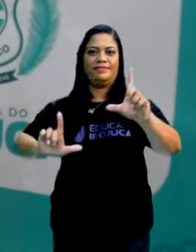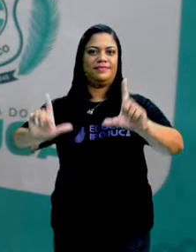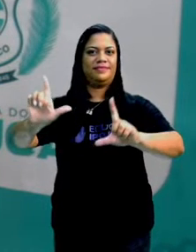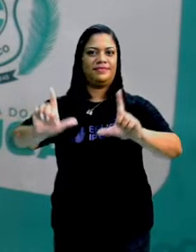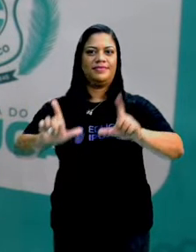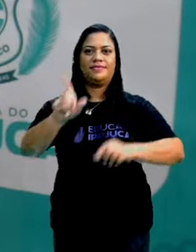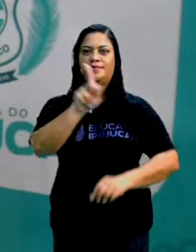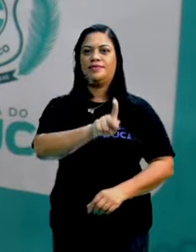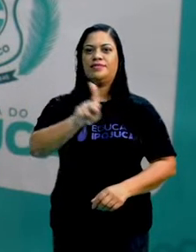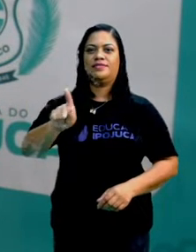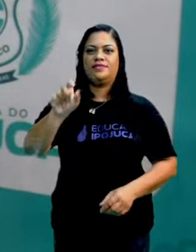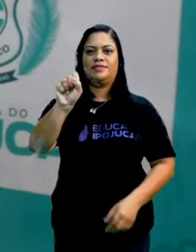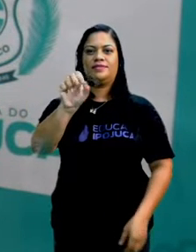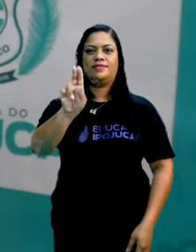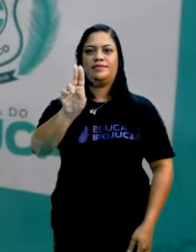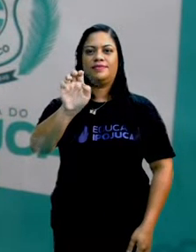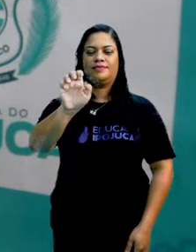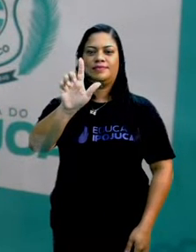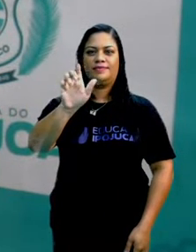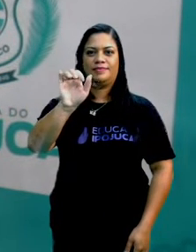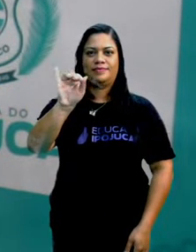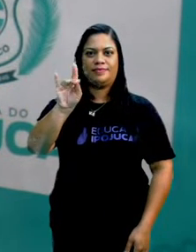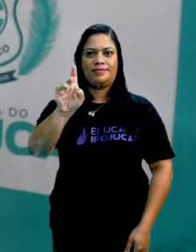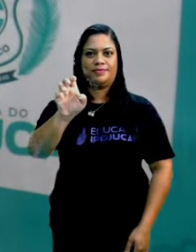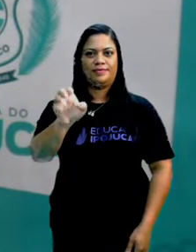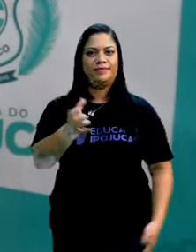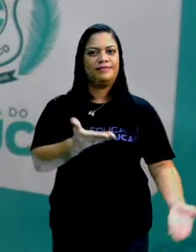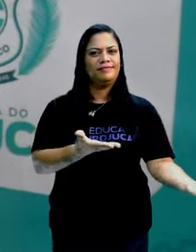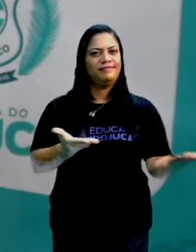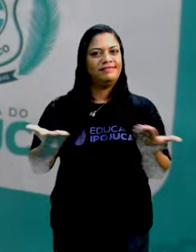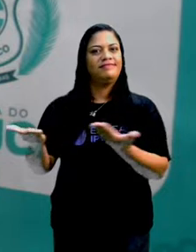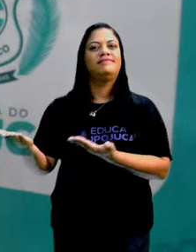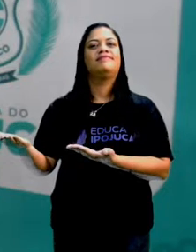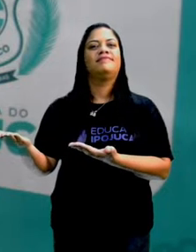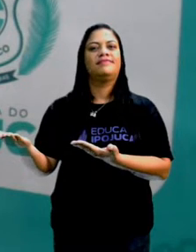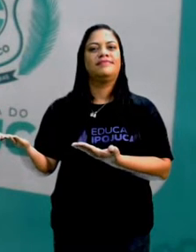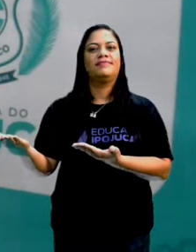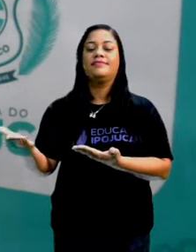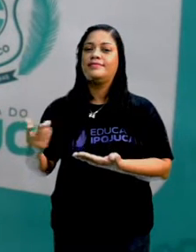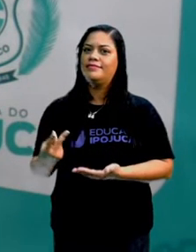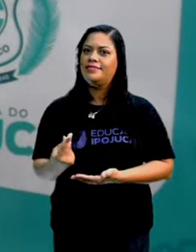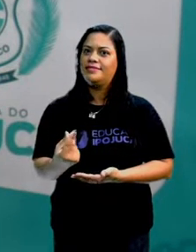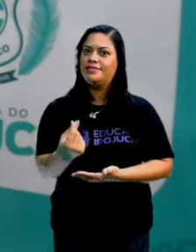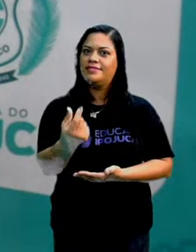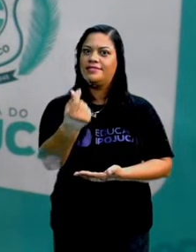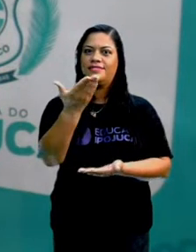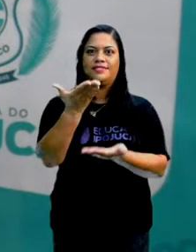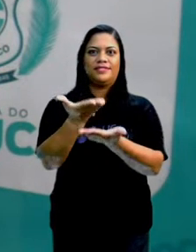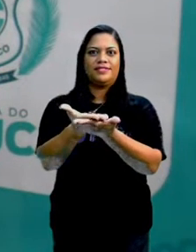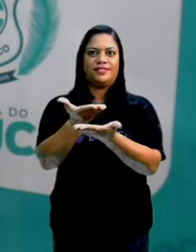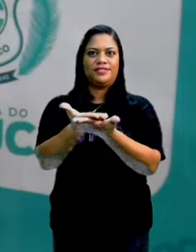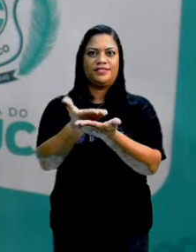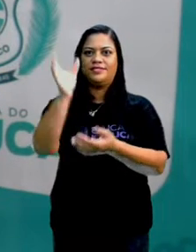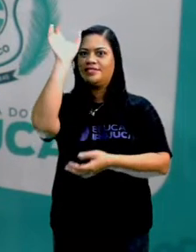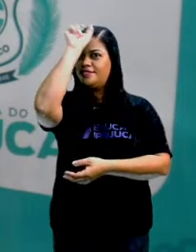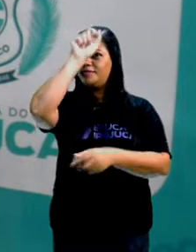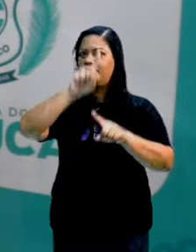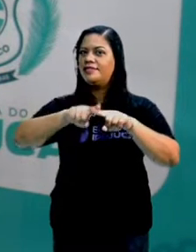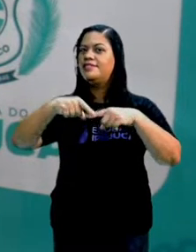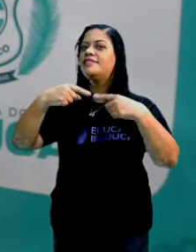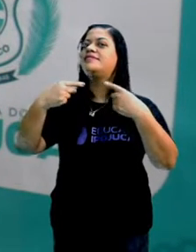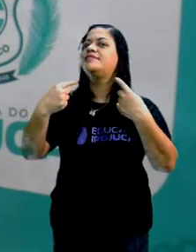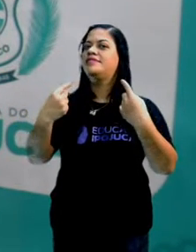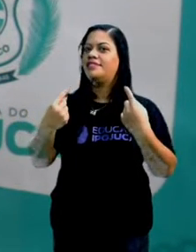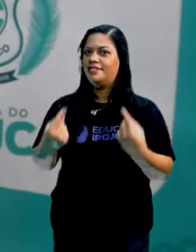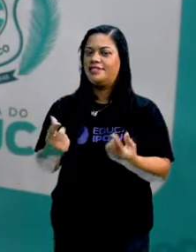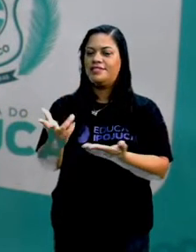Eu sou a professora Suelen Severo, convido vocês para continuar a aprender mais um pouquinho